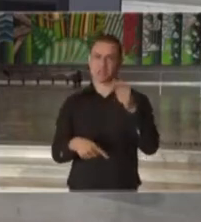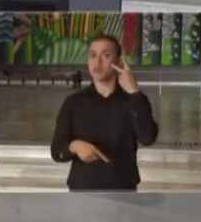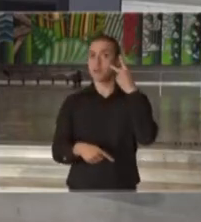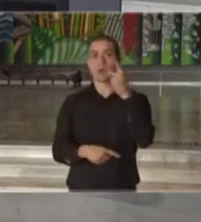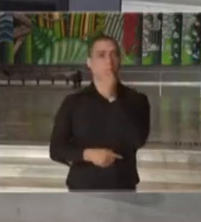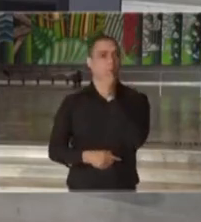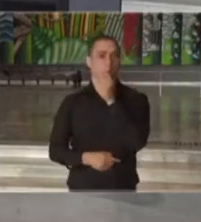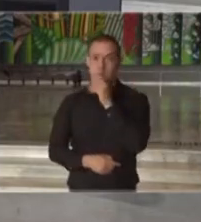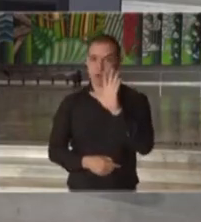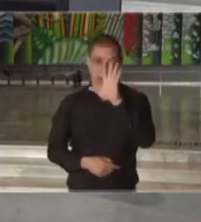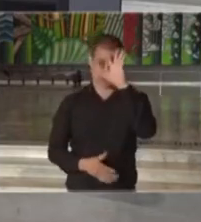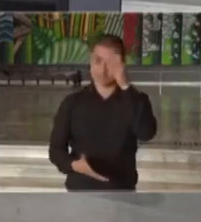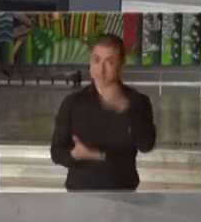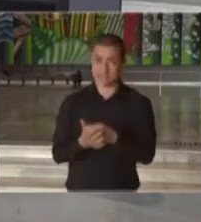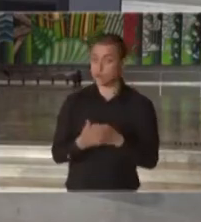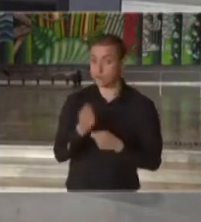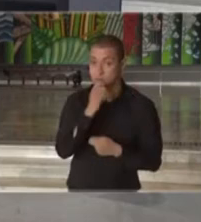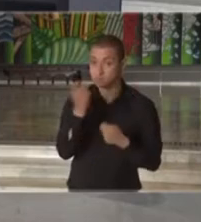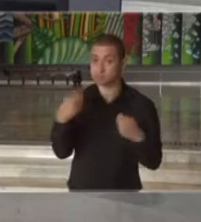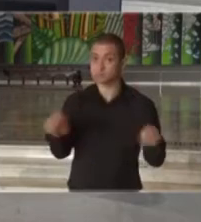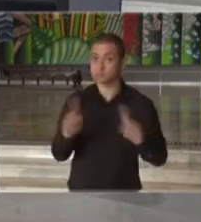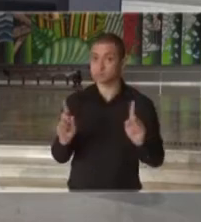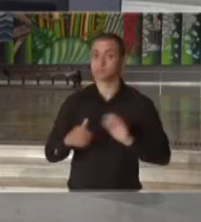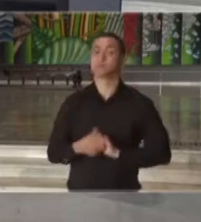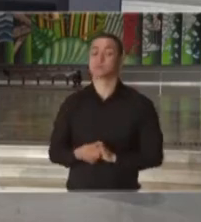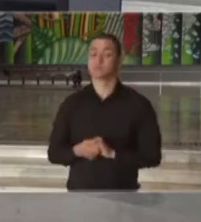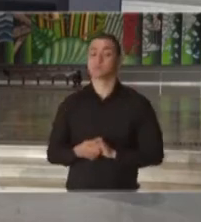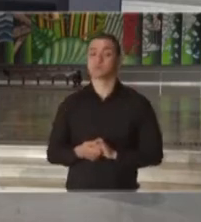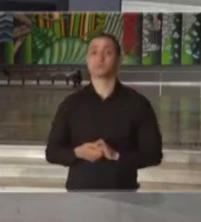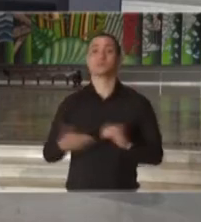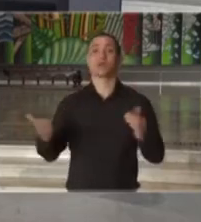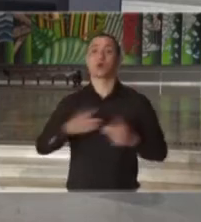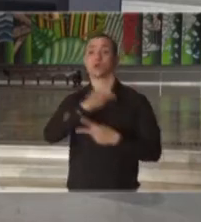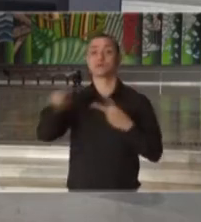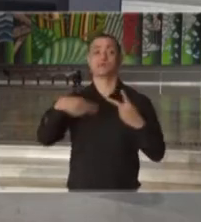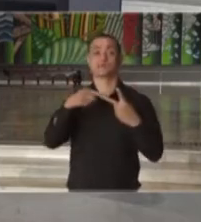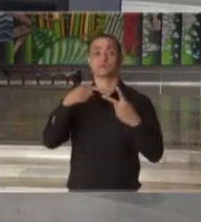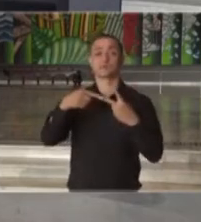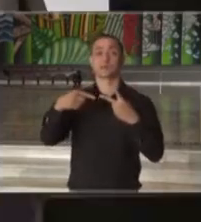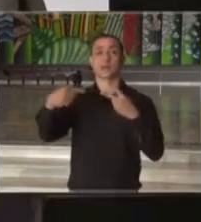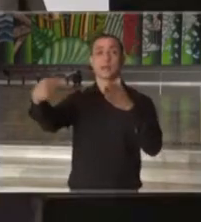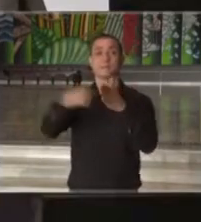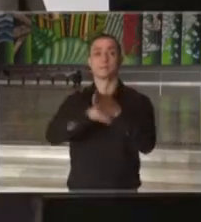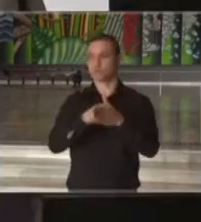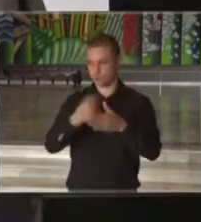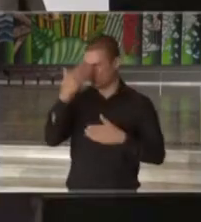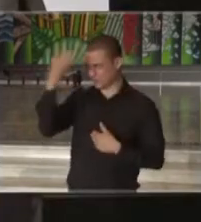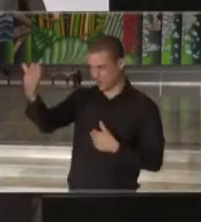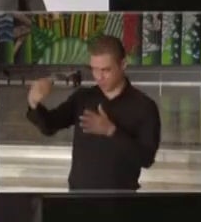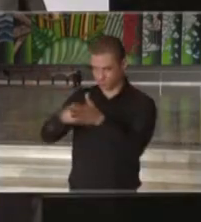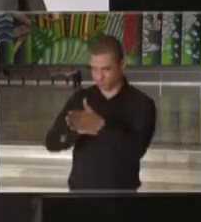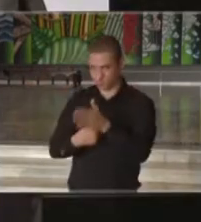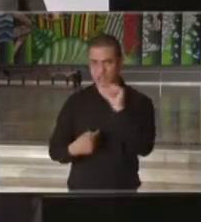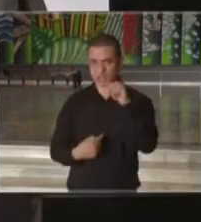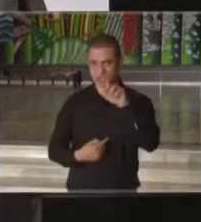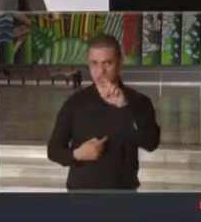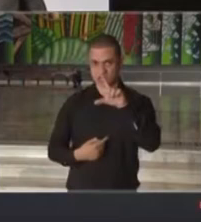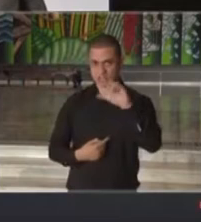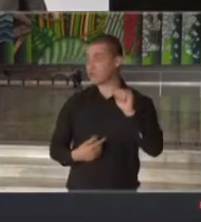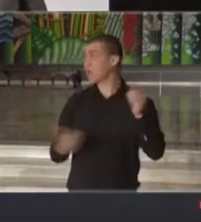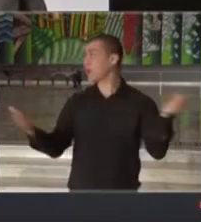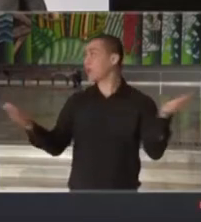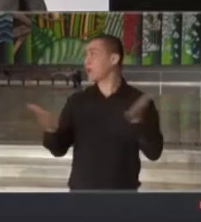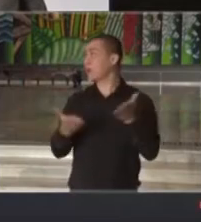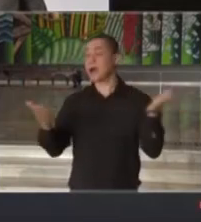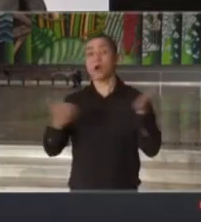esta decisão não será aplicada. Vamos agora, e obrigado mais uma vez, Angélica, vamos agora